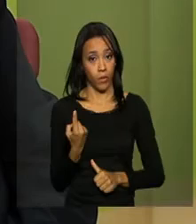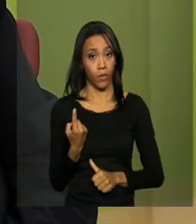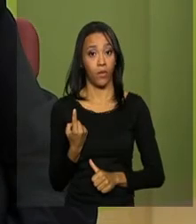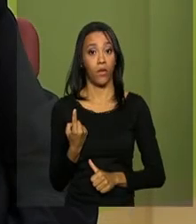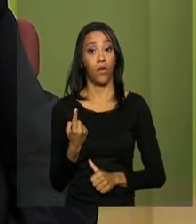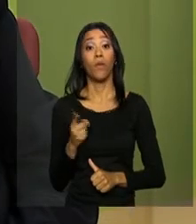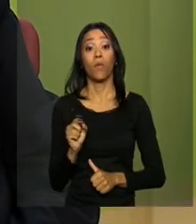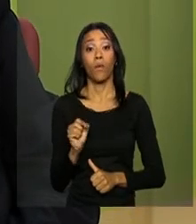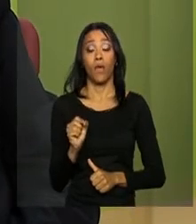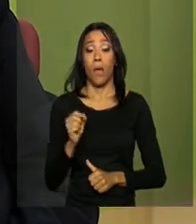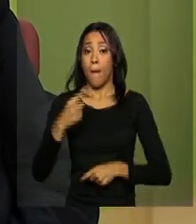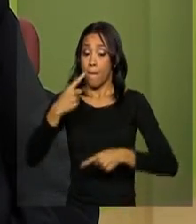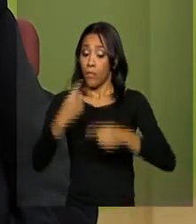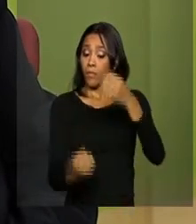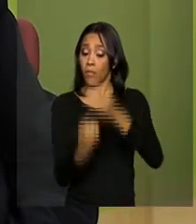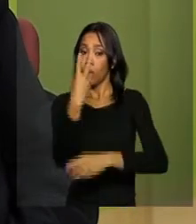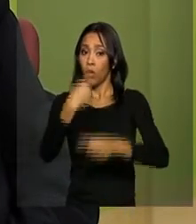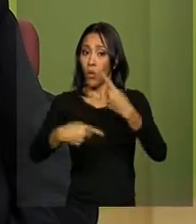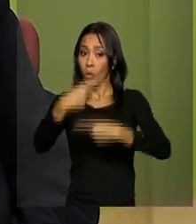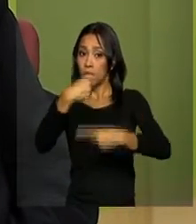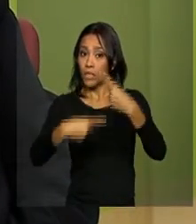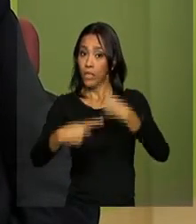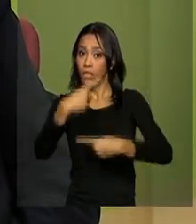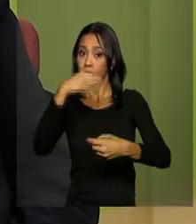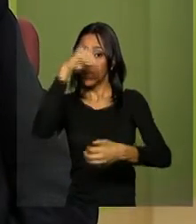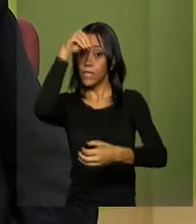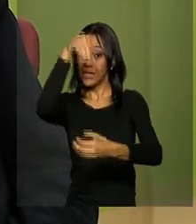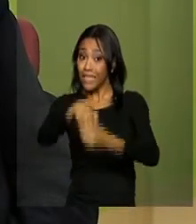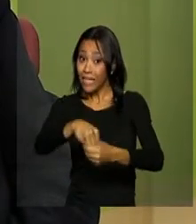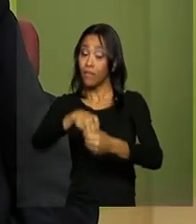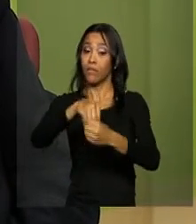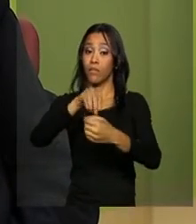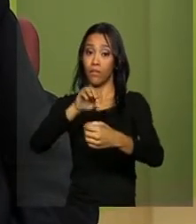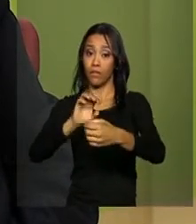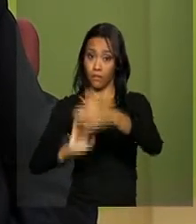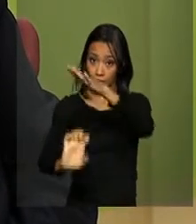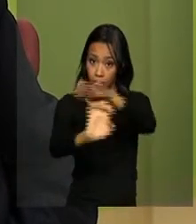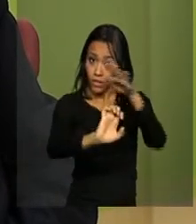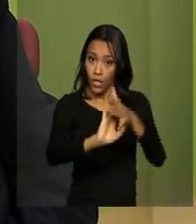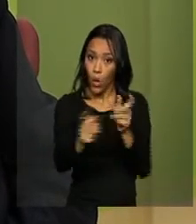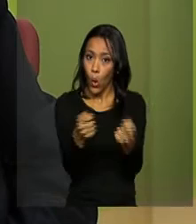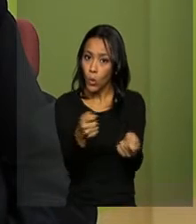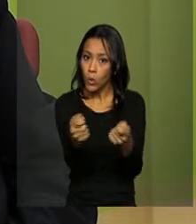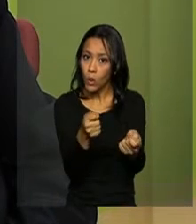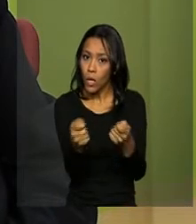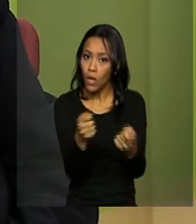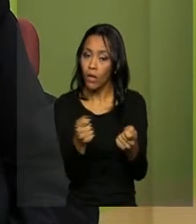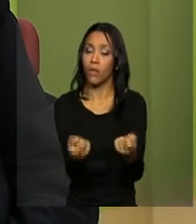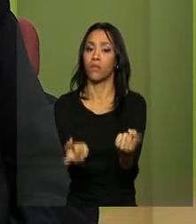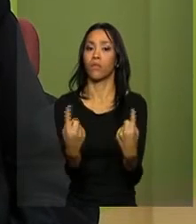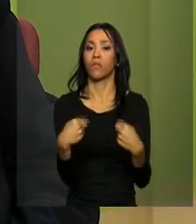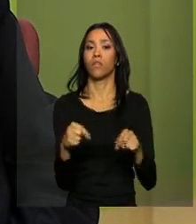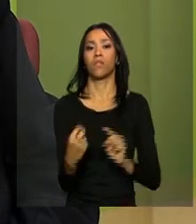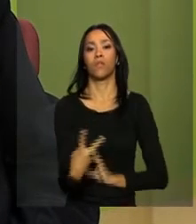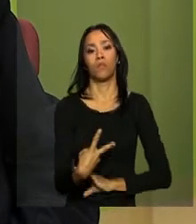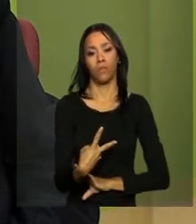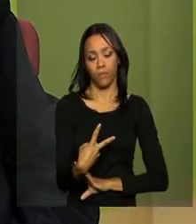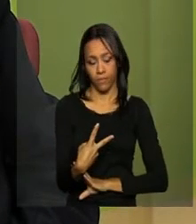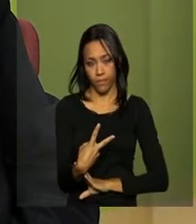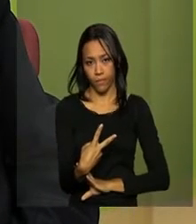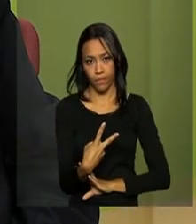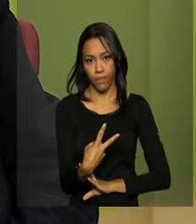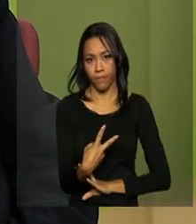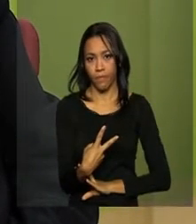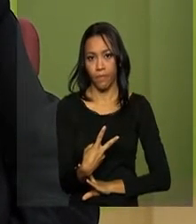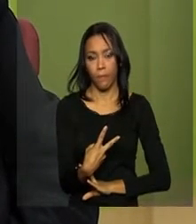políticas de controle interno que impedem práticas futuras de corrupção. Segundo, ela